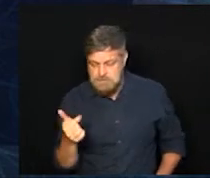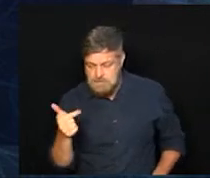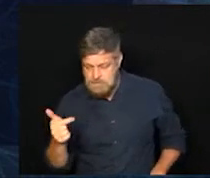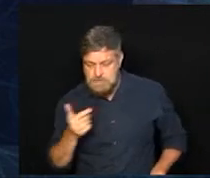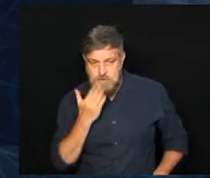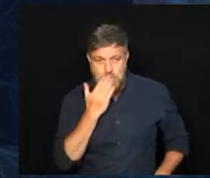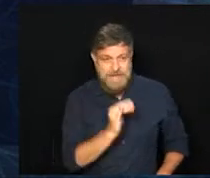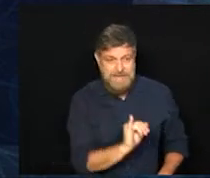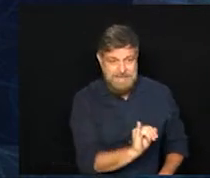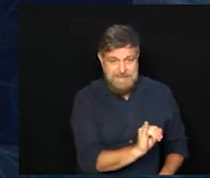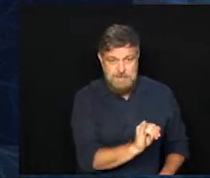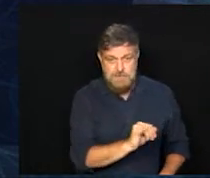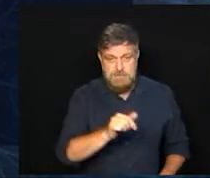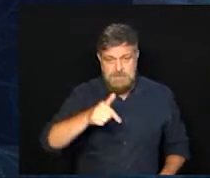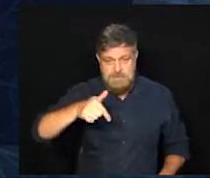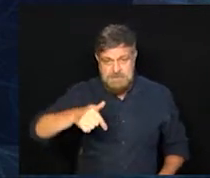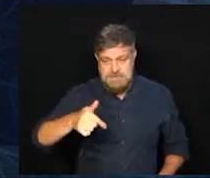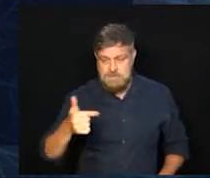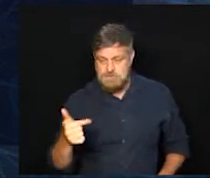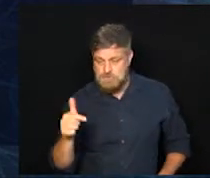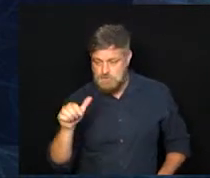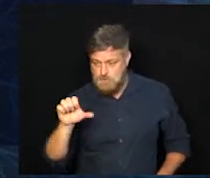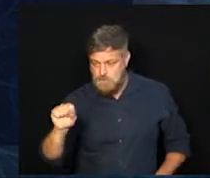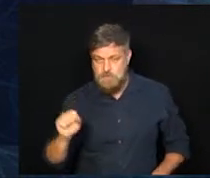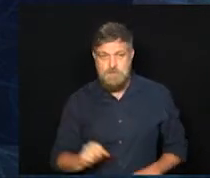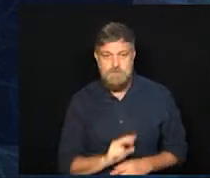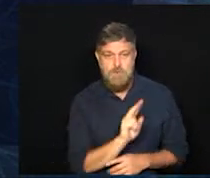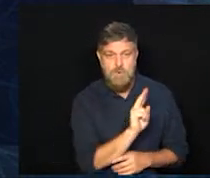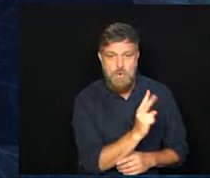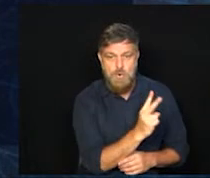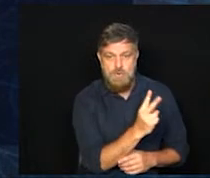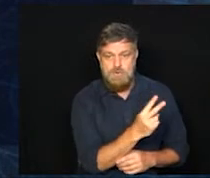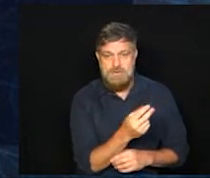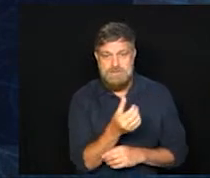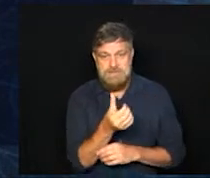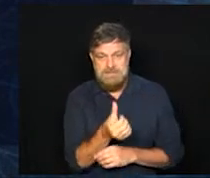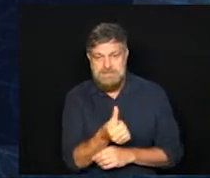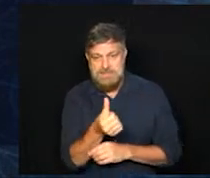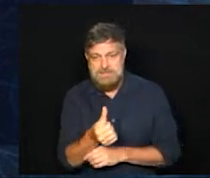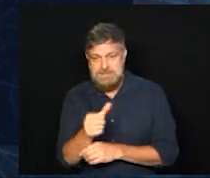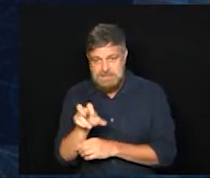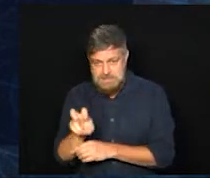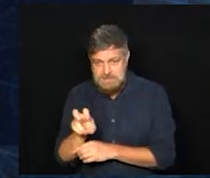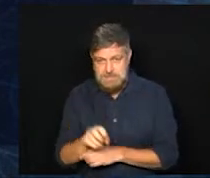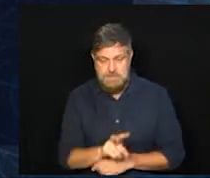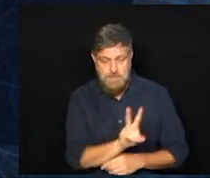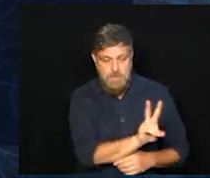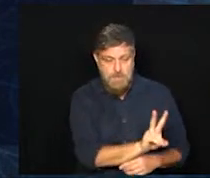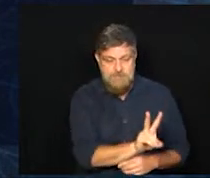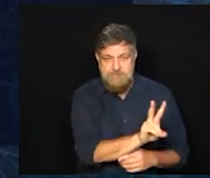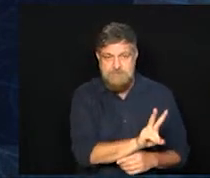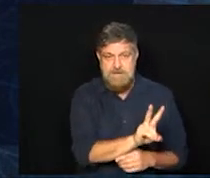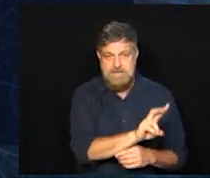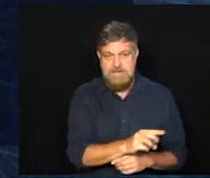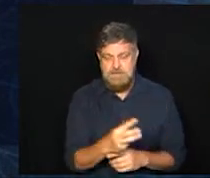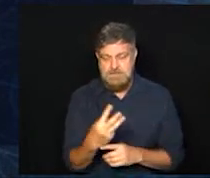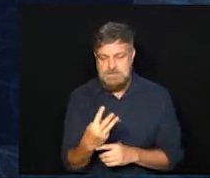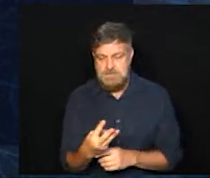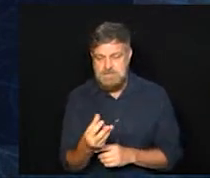Indaiatuba 728, Hortolândia 665, Valinhos 365,